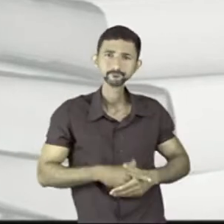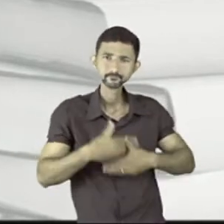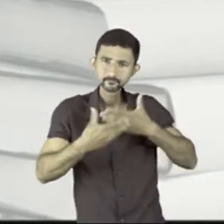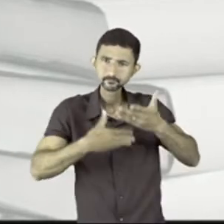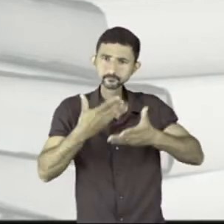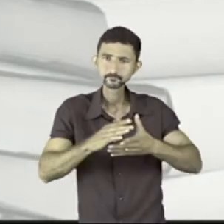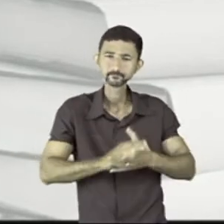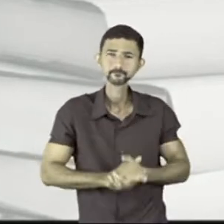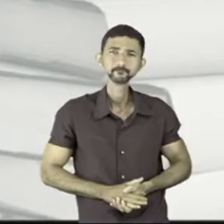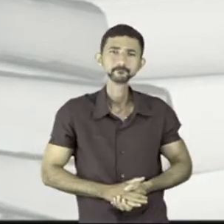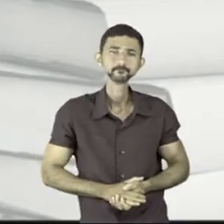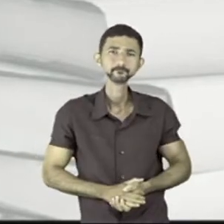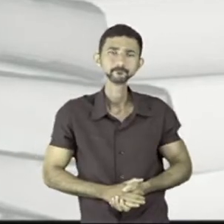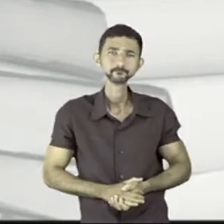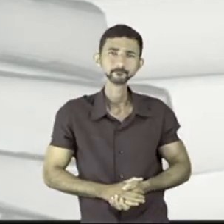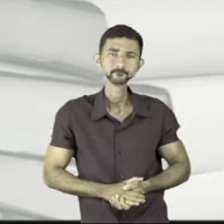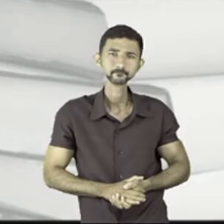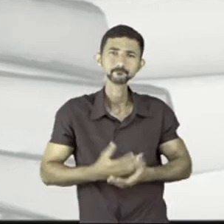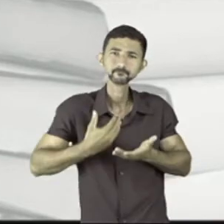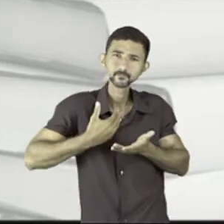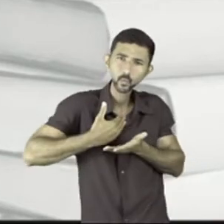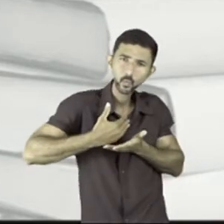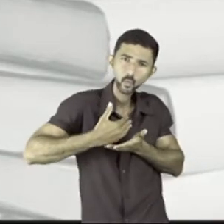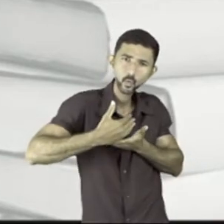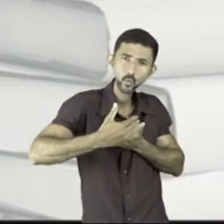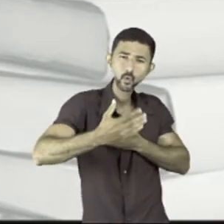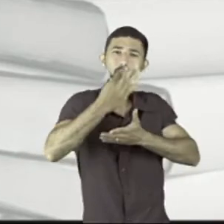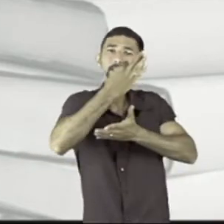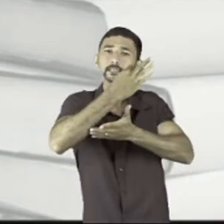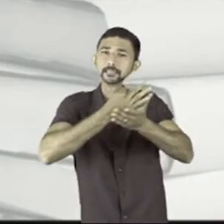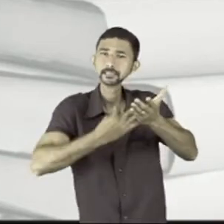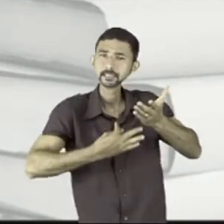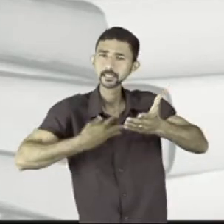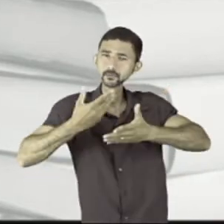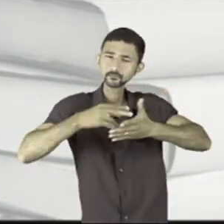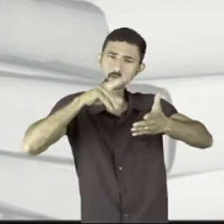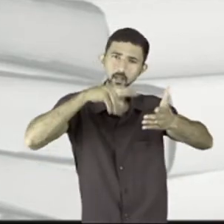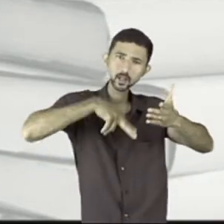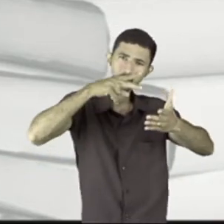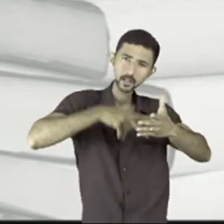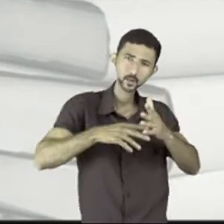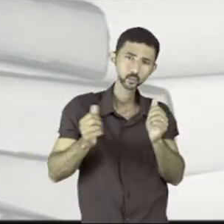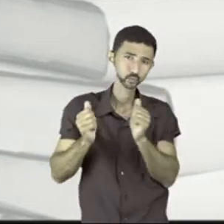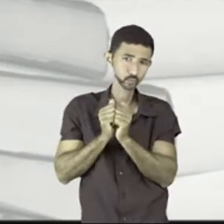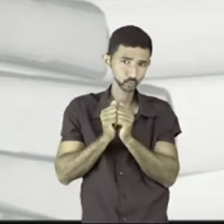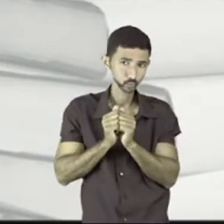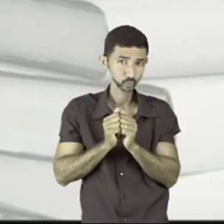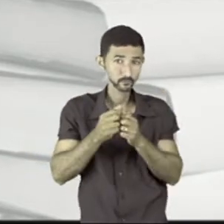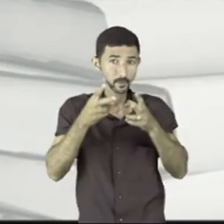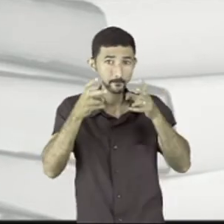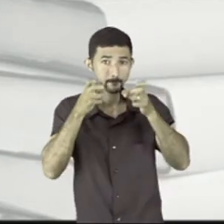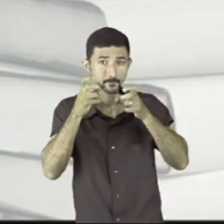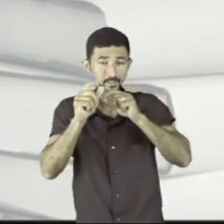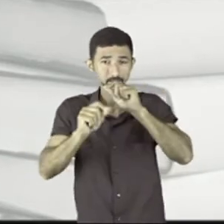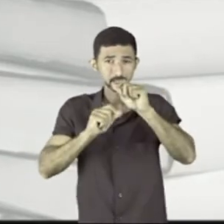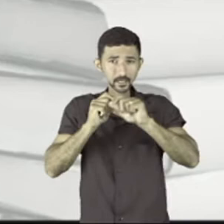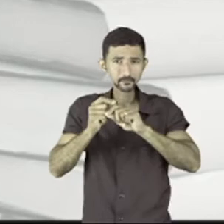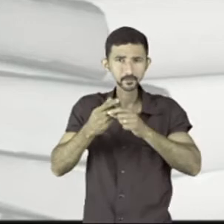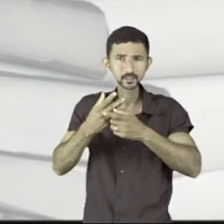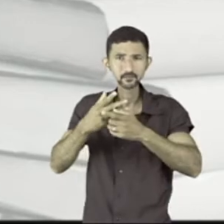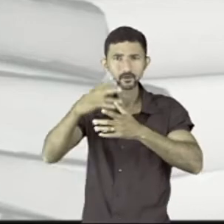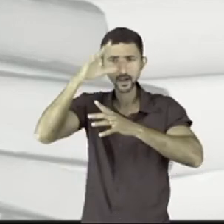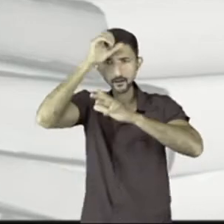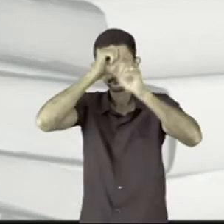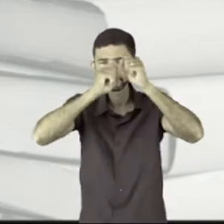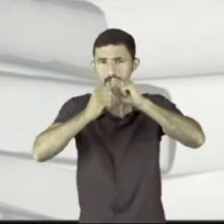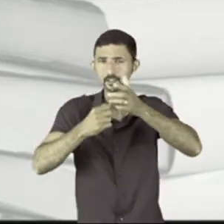a ideia que estava lá. E ao longo do texto que você já leu comigo, você percebe que ele vai